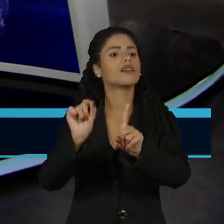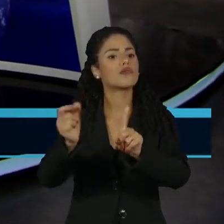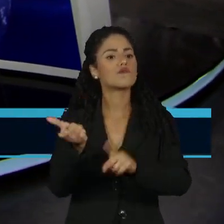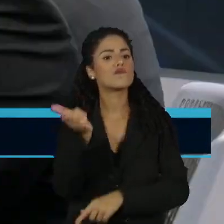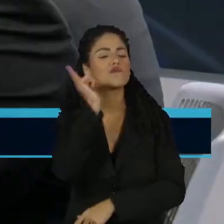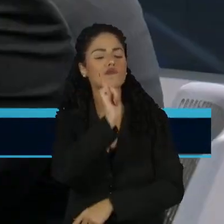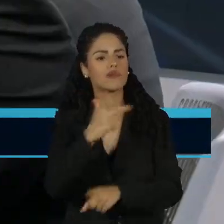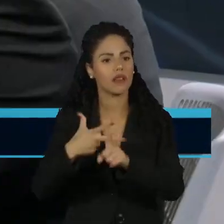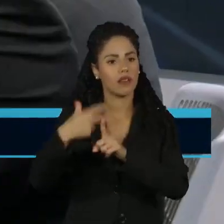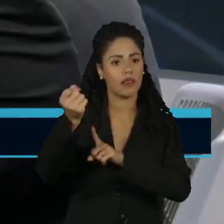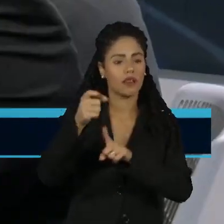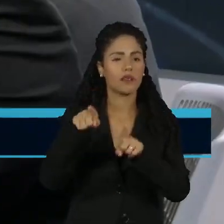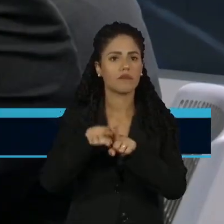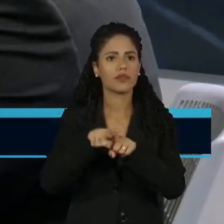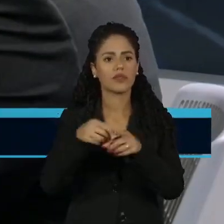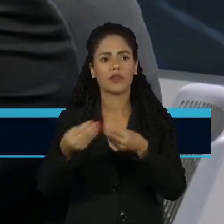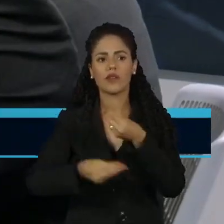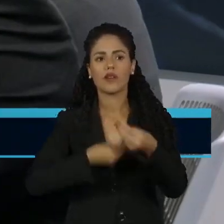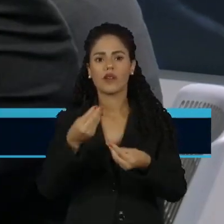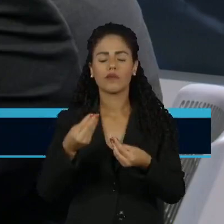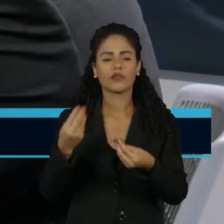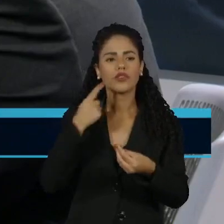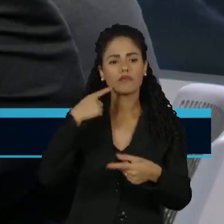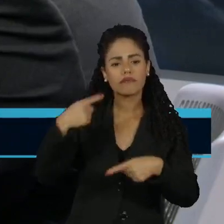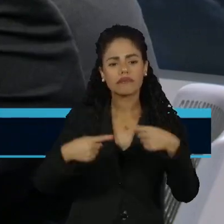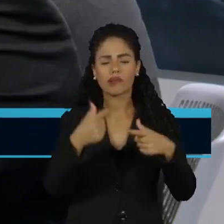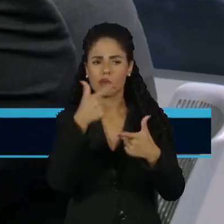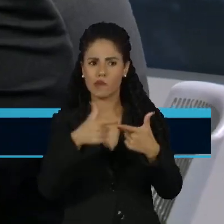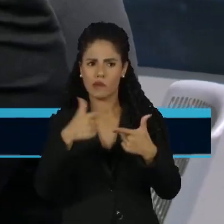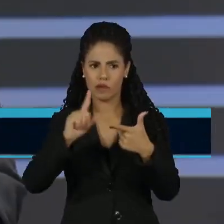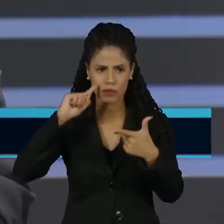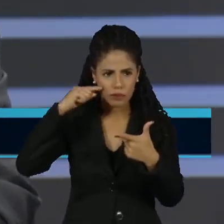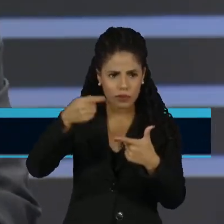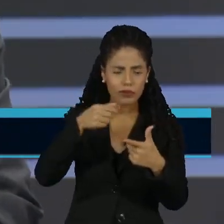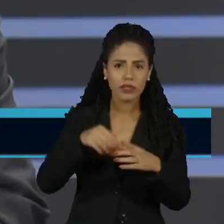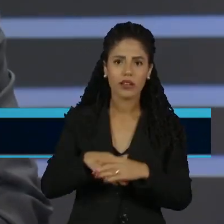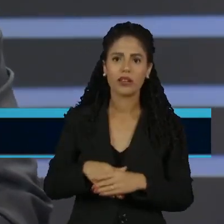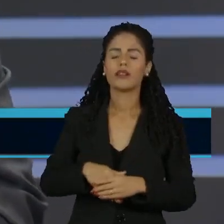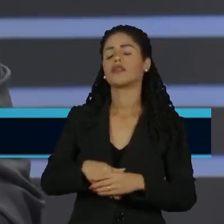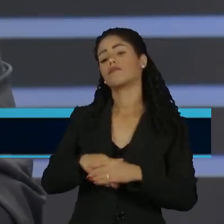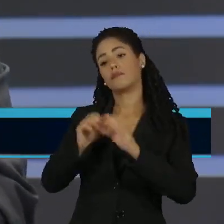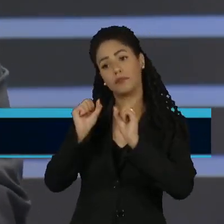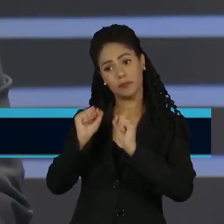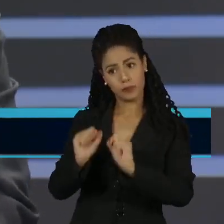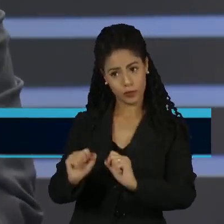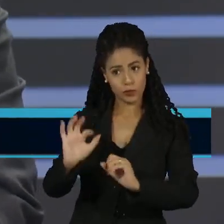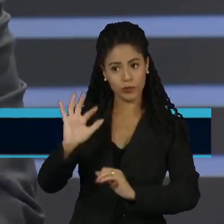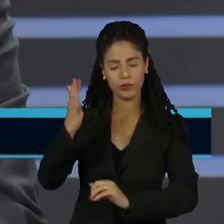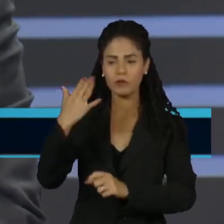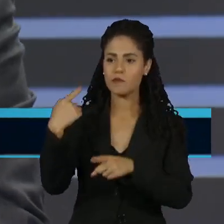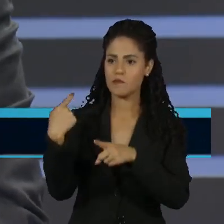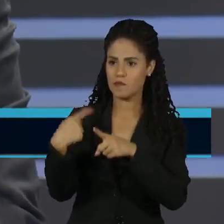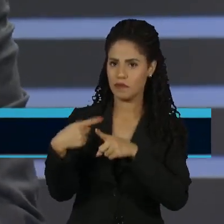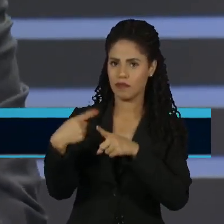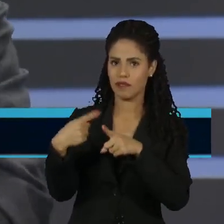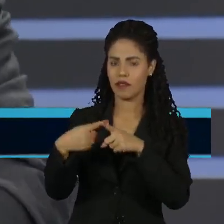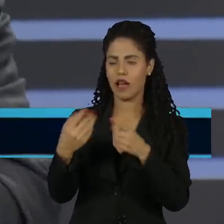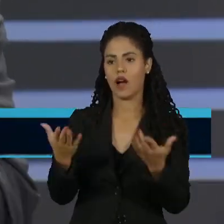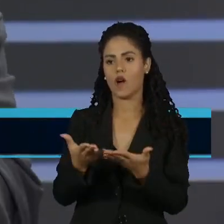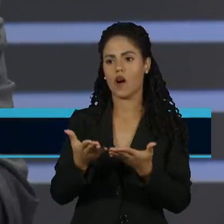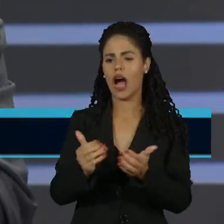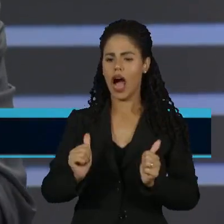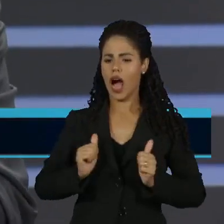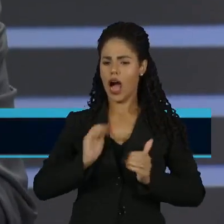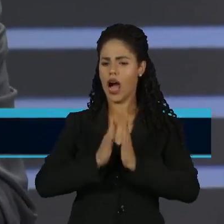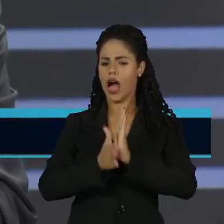vencedor. Isso pode trazer uma ameaça de instabilidade política no dia seguinte? Pode, até porque, agora ele está negando,